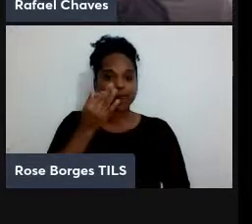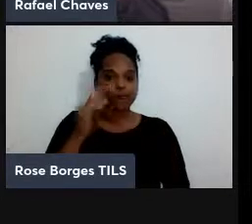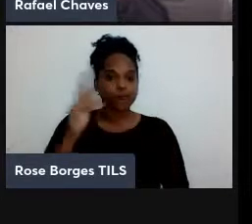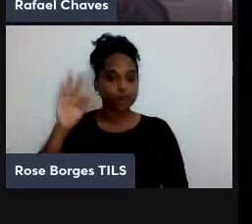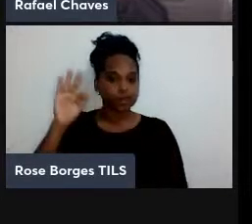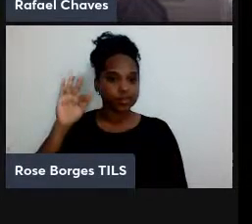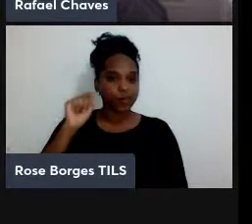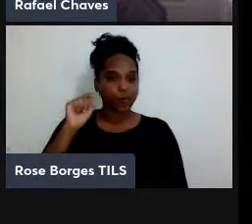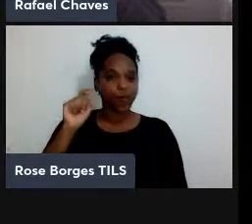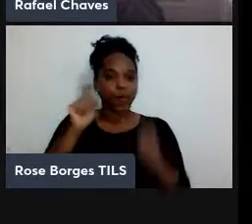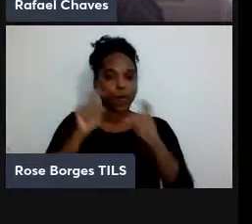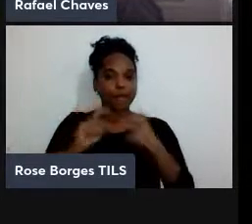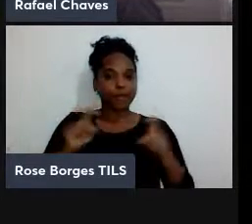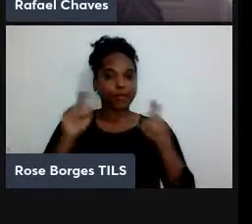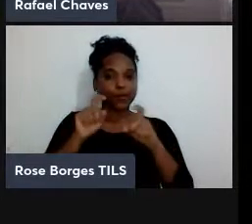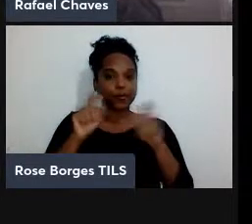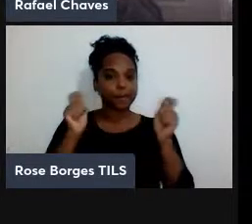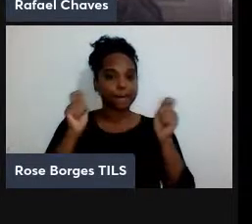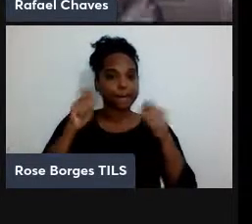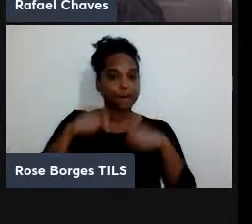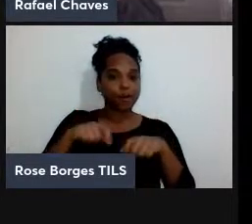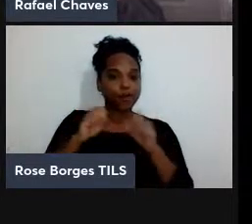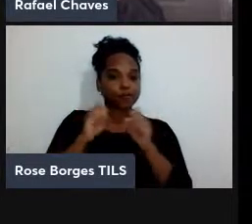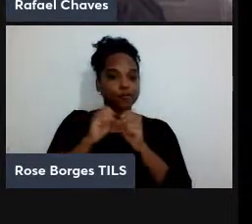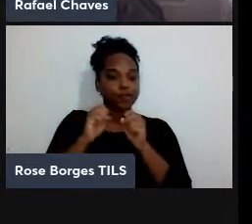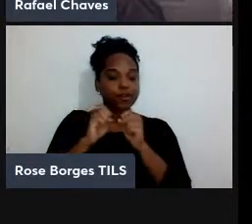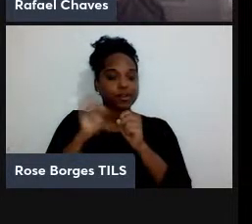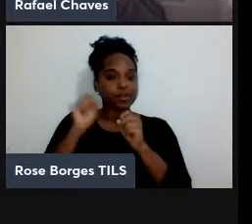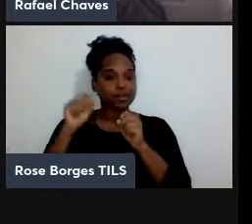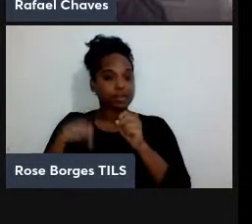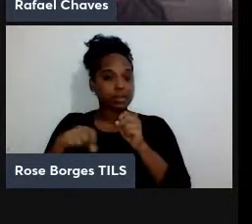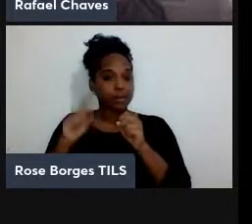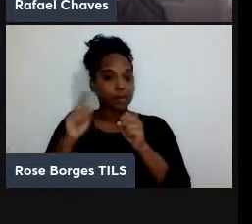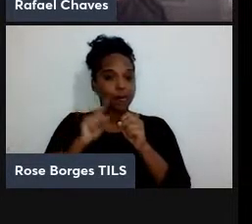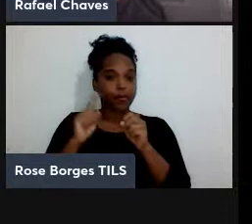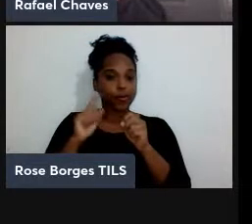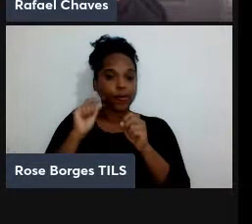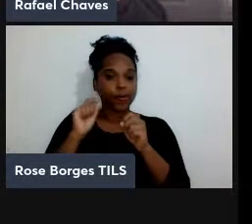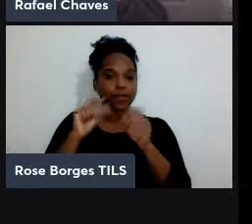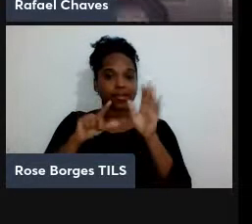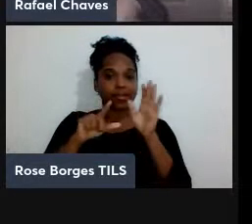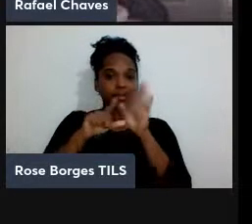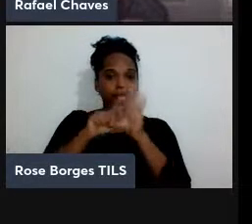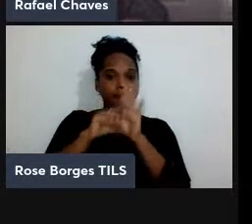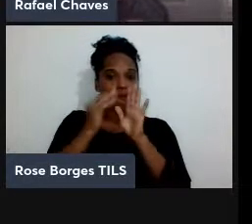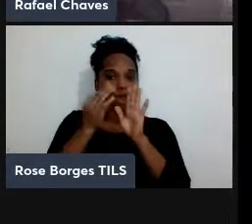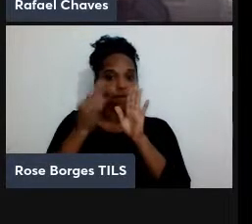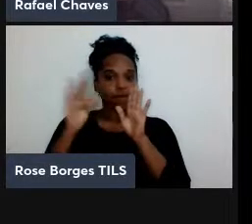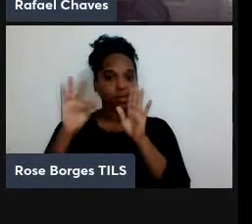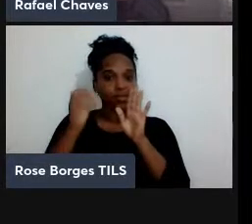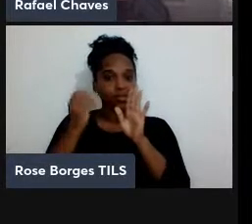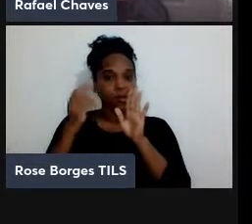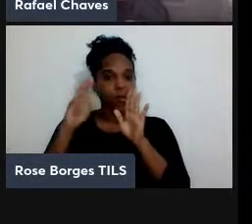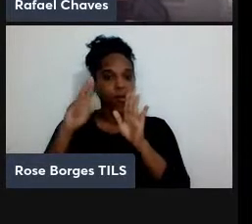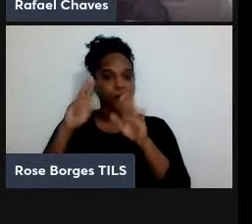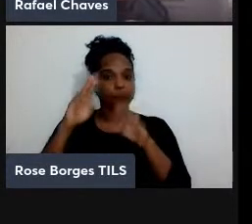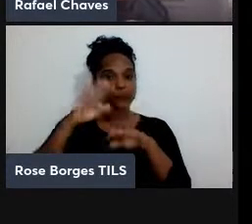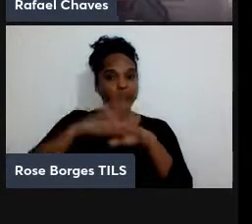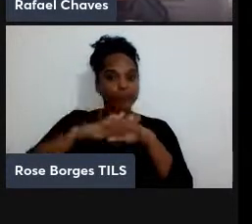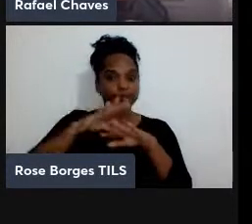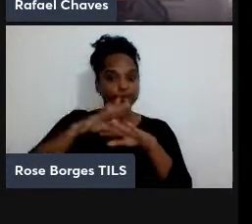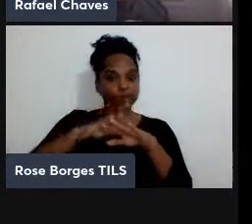computar é determinado apenas pelas leis da física e não da matemática pura então a tese do Deutsch ao